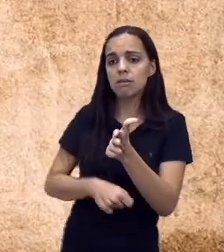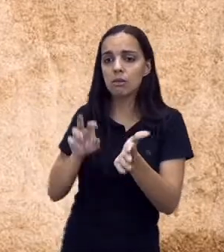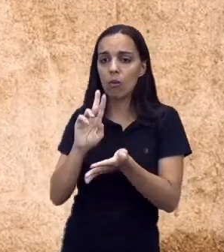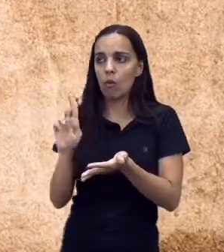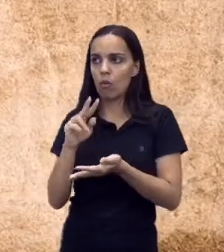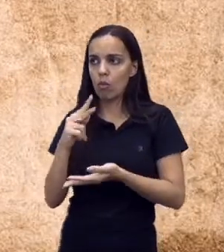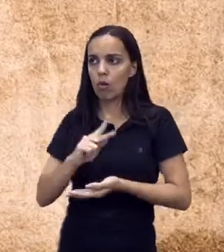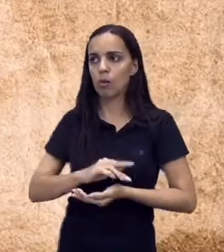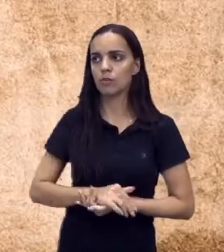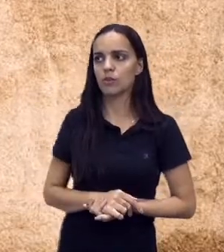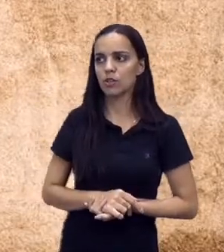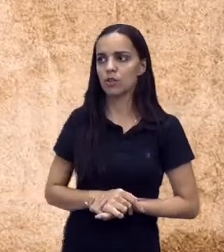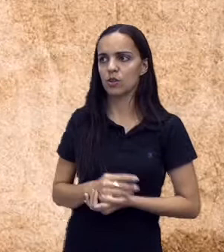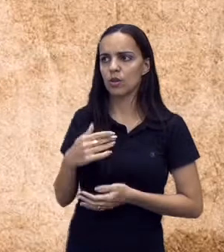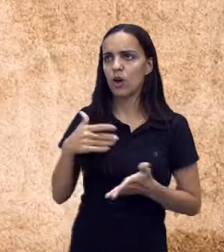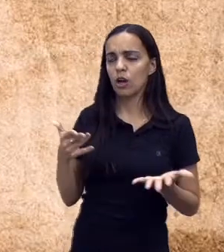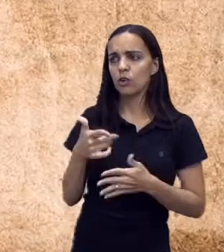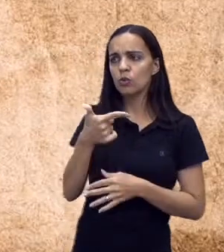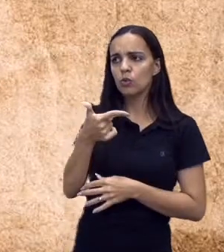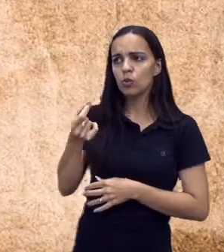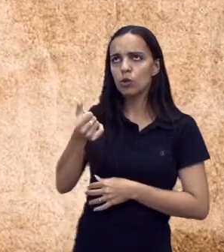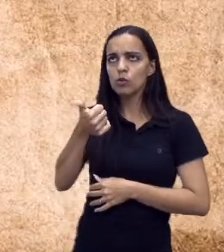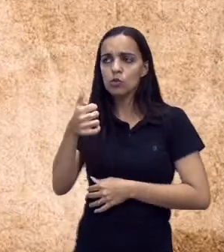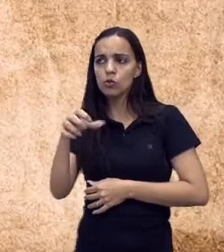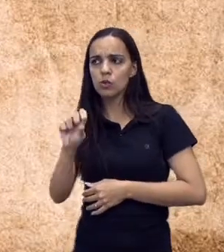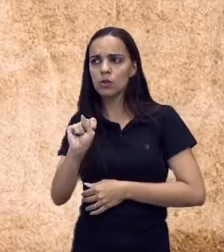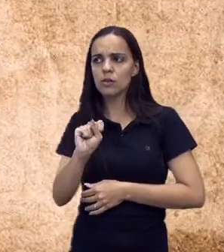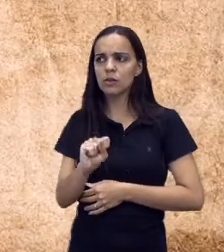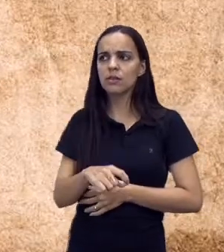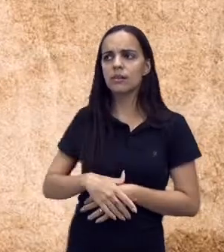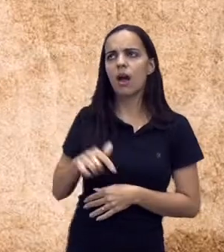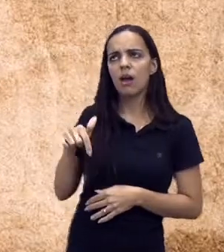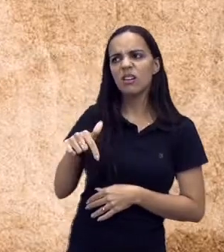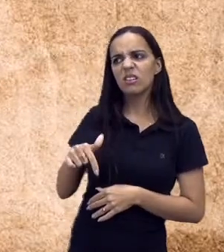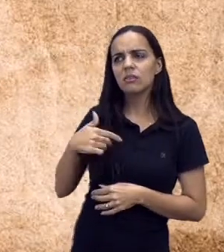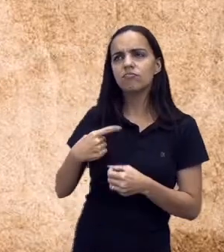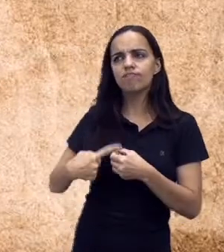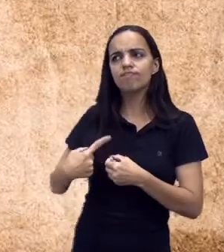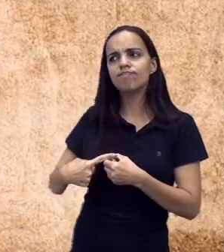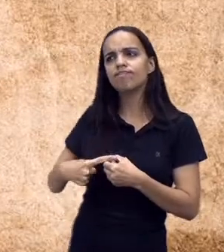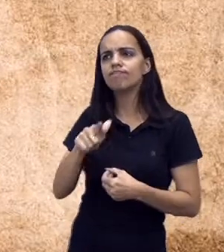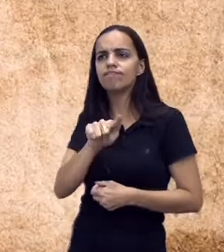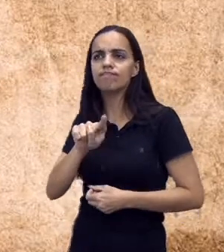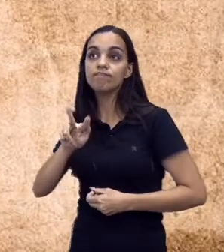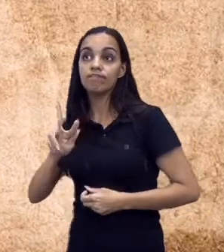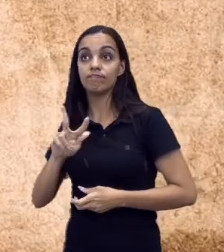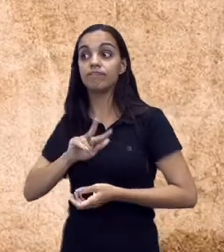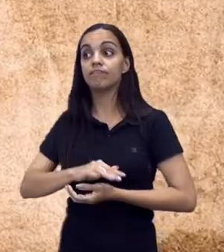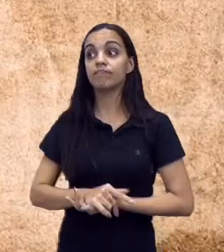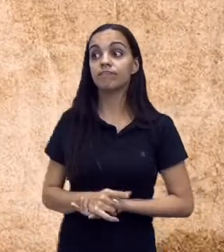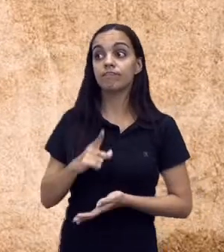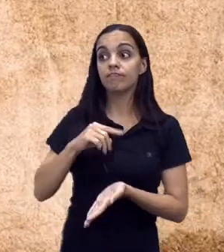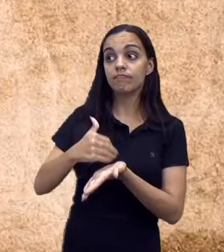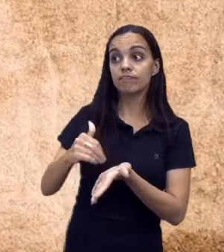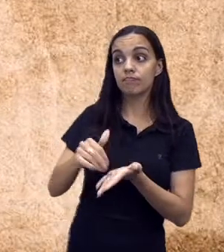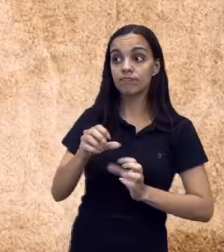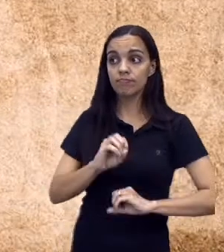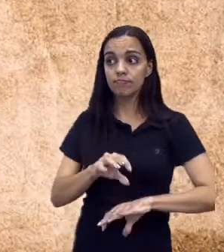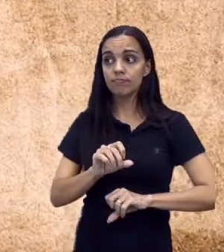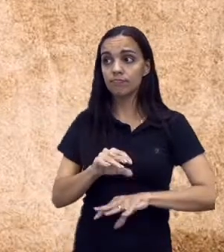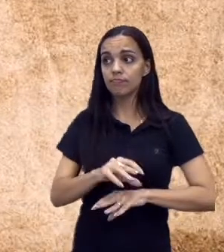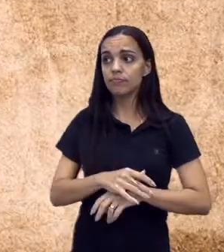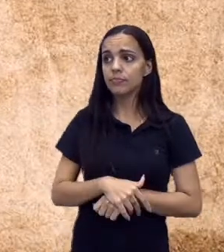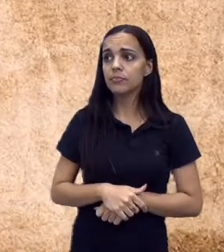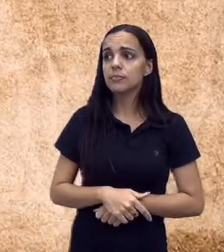pessoal, no ano de 2018, aqui na nossa cidade, Governador Valadares, a Secretaria Municipal de